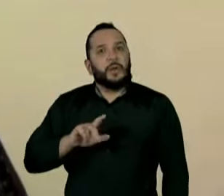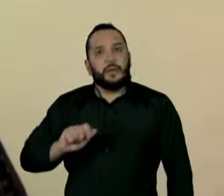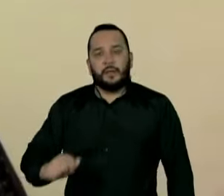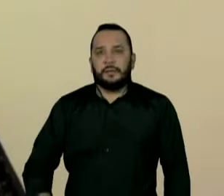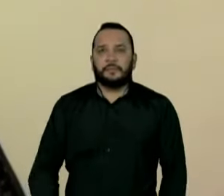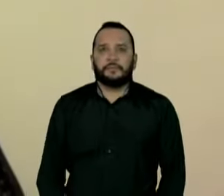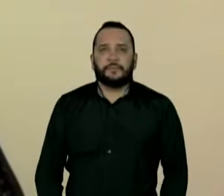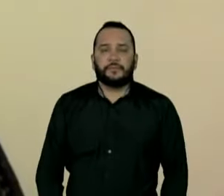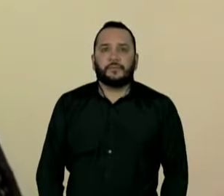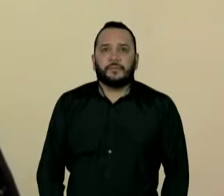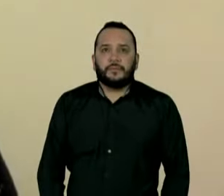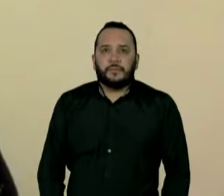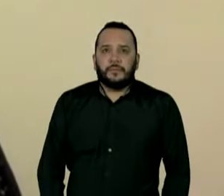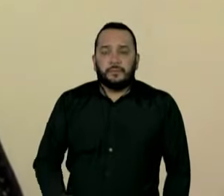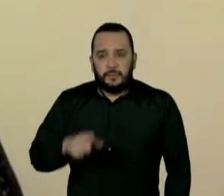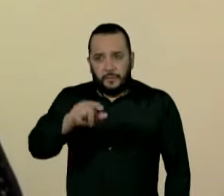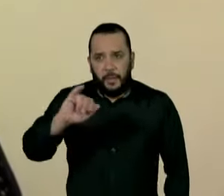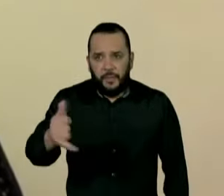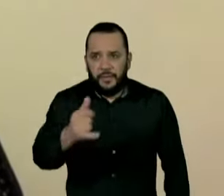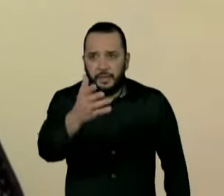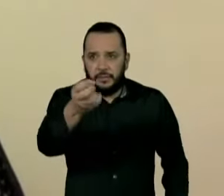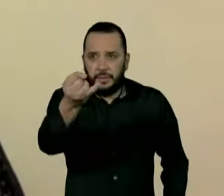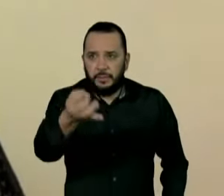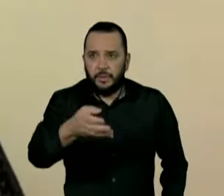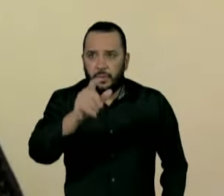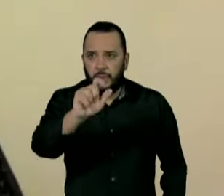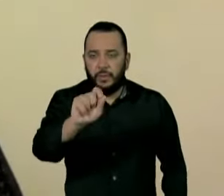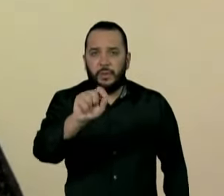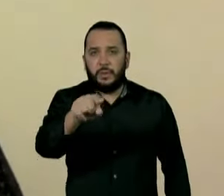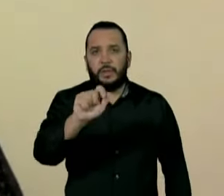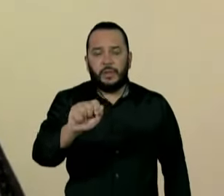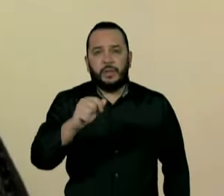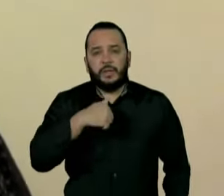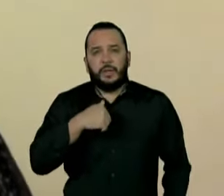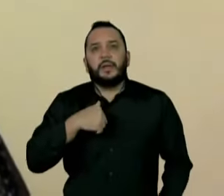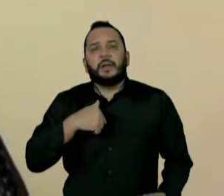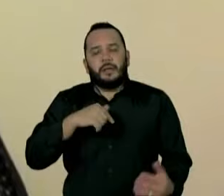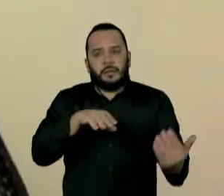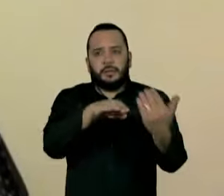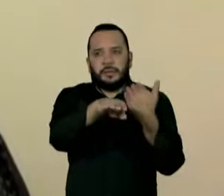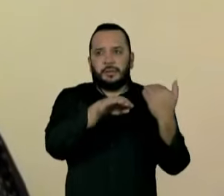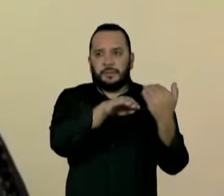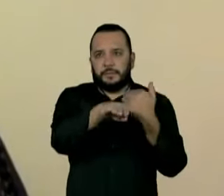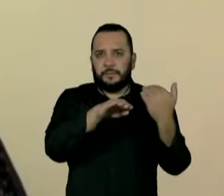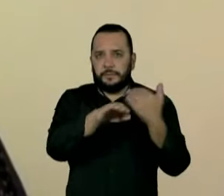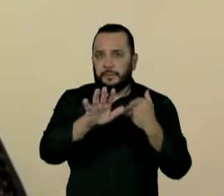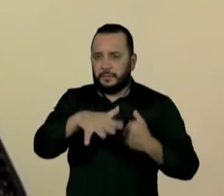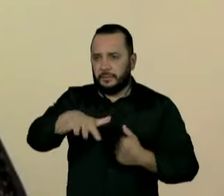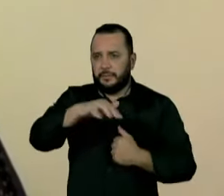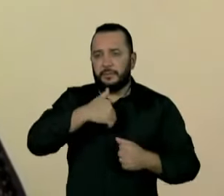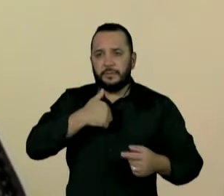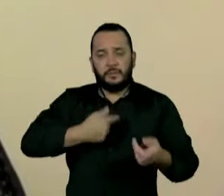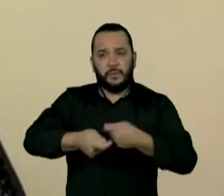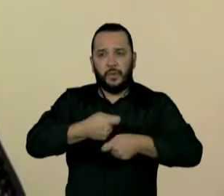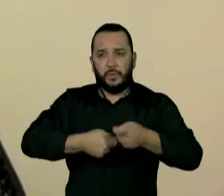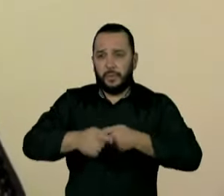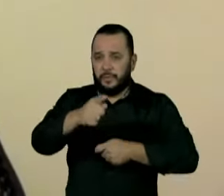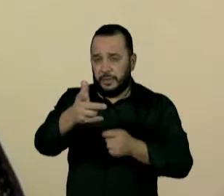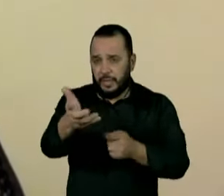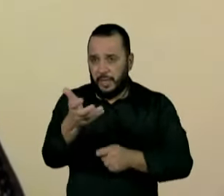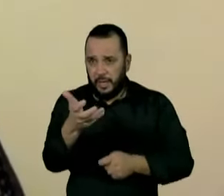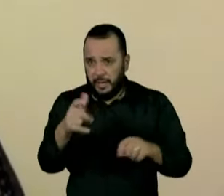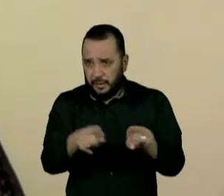Só aproveitando, porque o senhor mencionou a concessão das estradas, na linha econômica o senhor pretende também